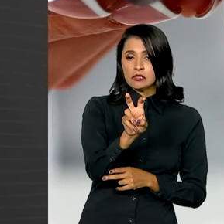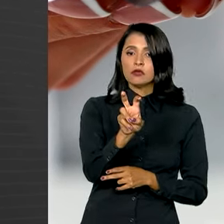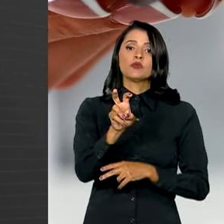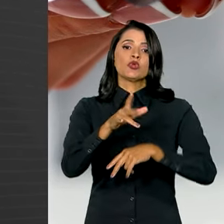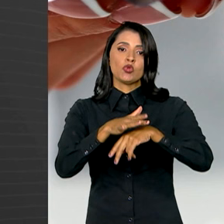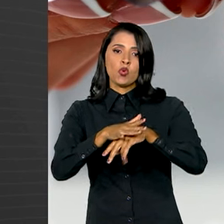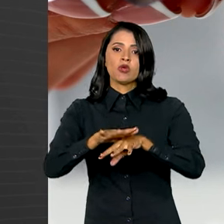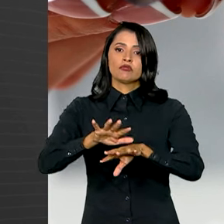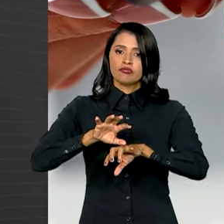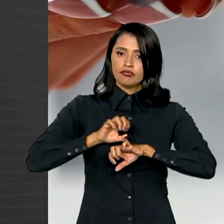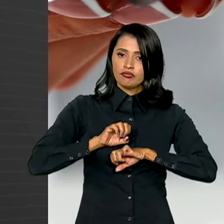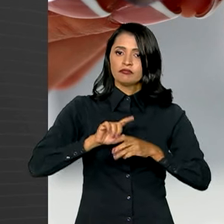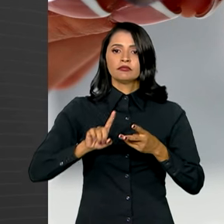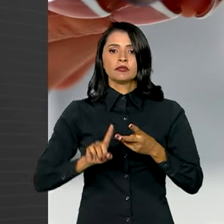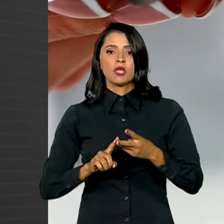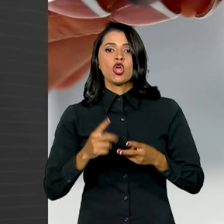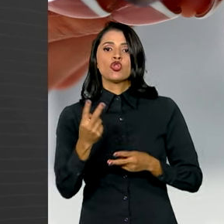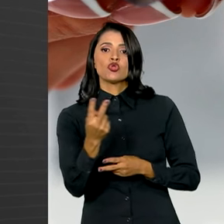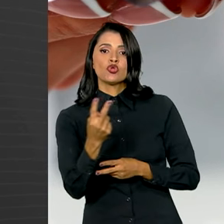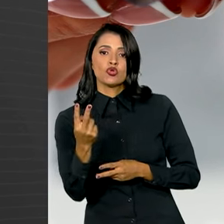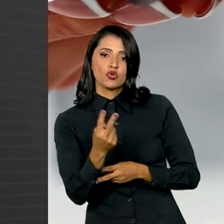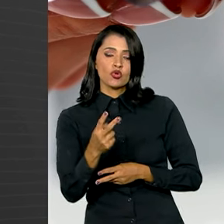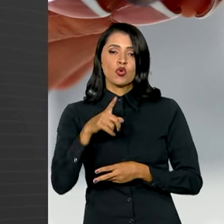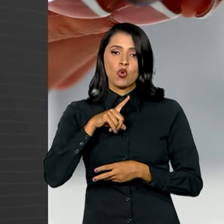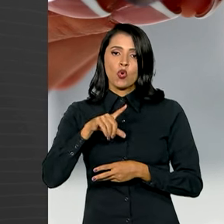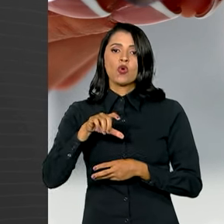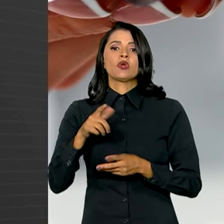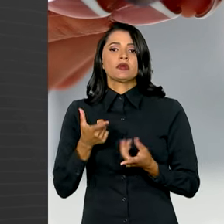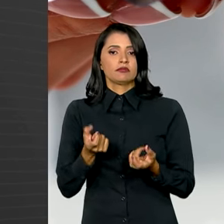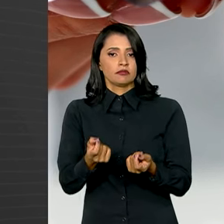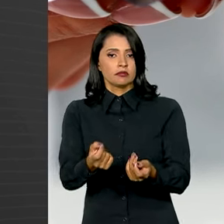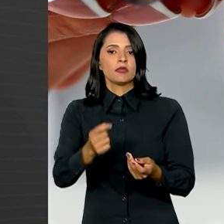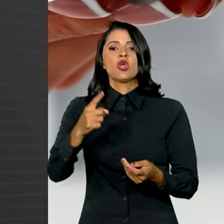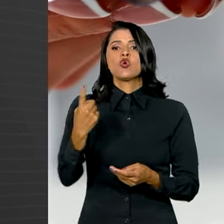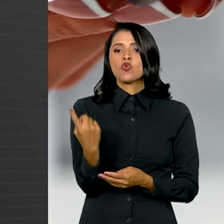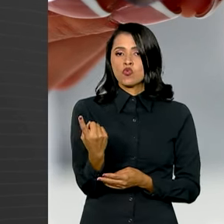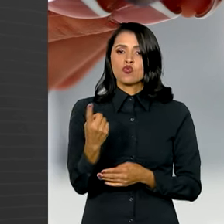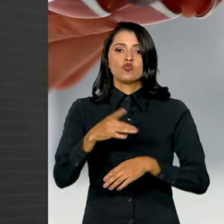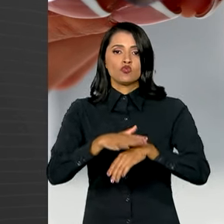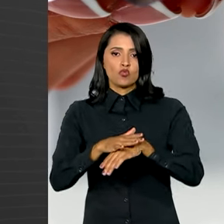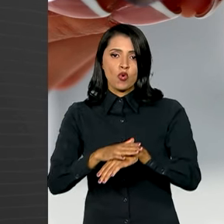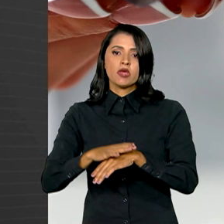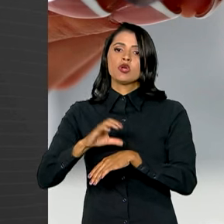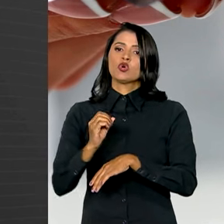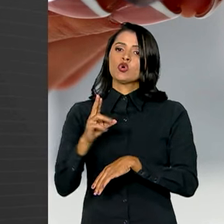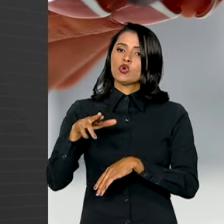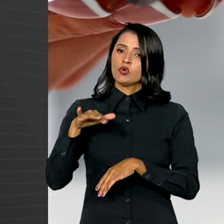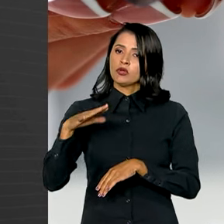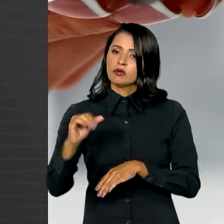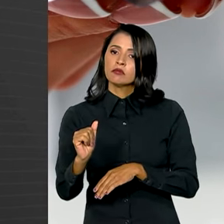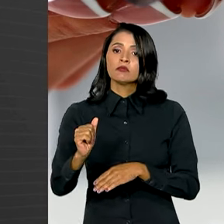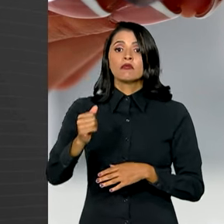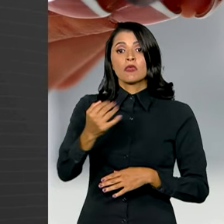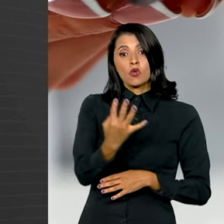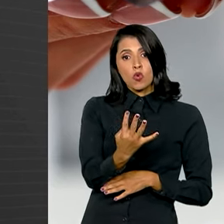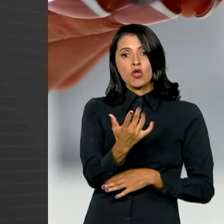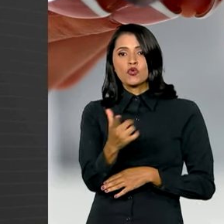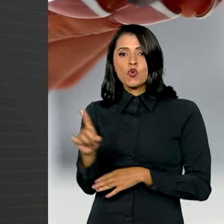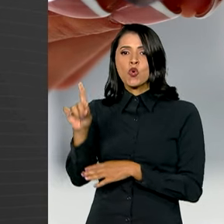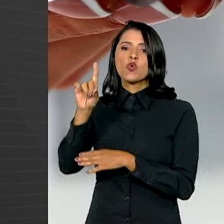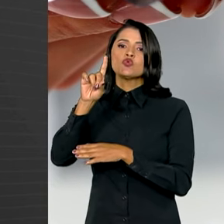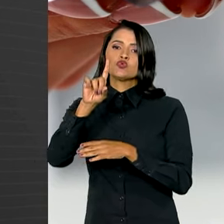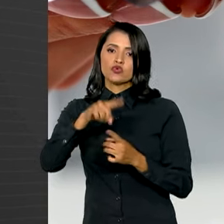infecciosas, dois para oncologia, um para doença crônica e quatro para outras